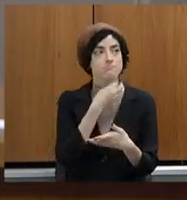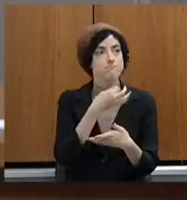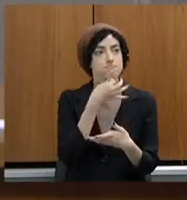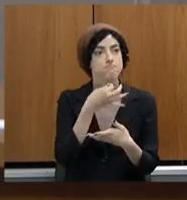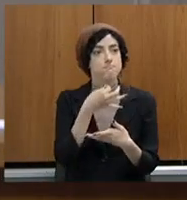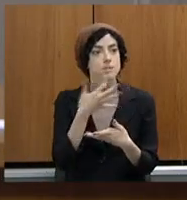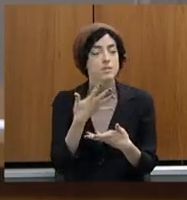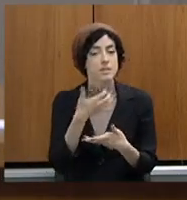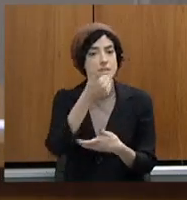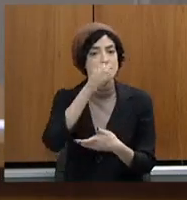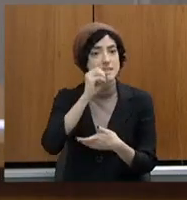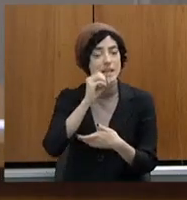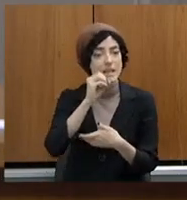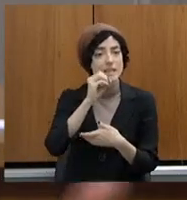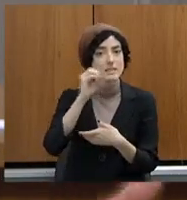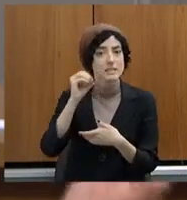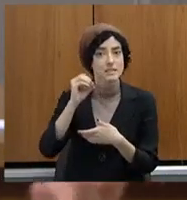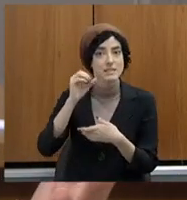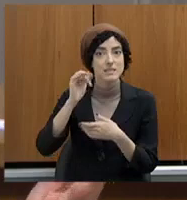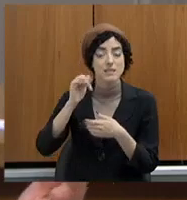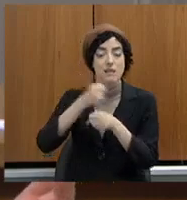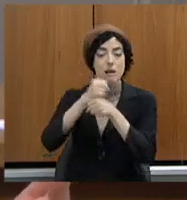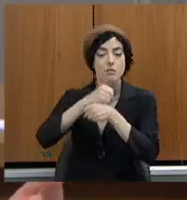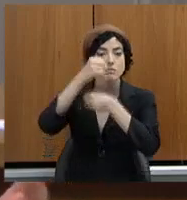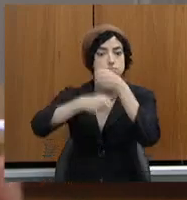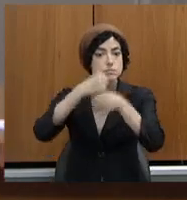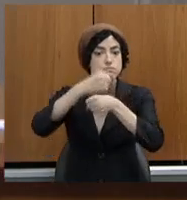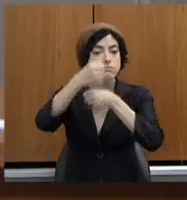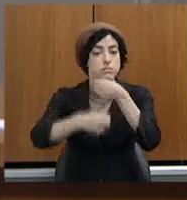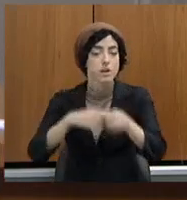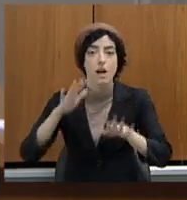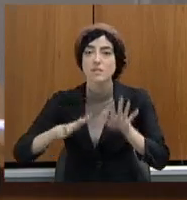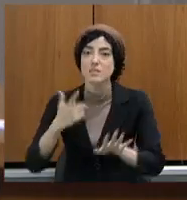quero dizer que, talvez isso nem se faça necessário,